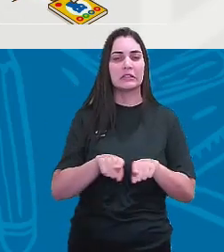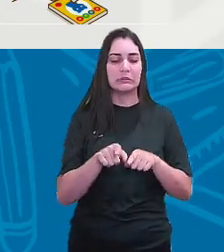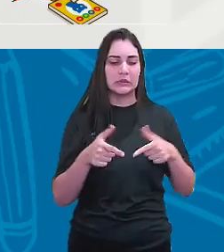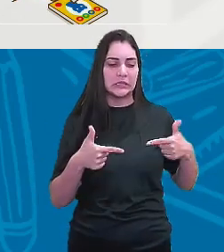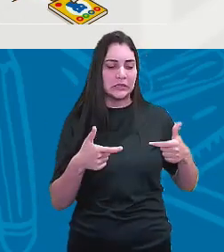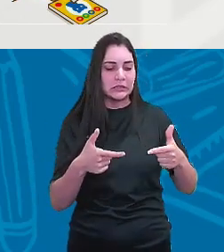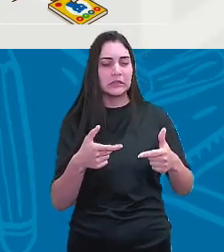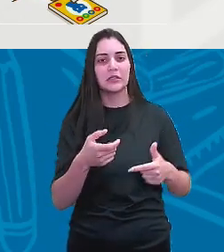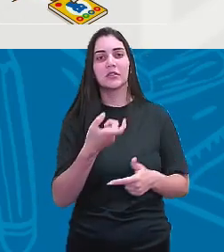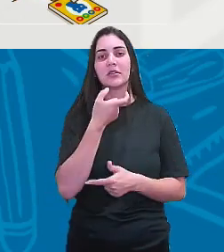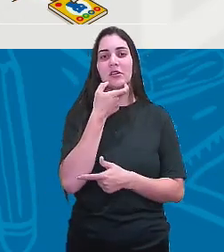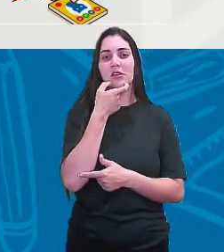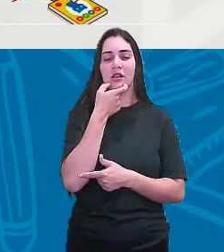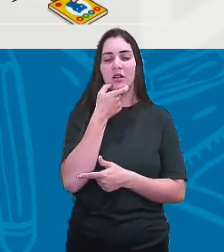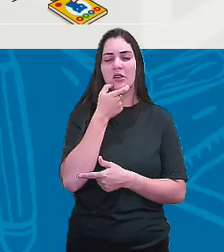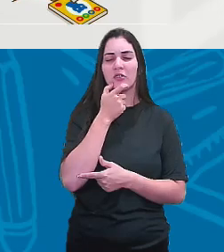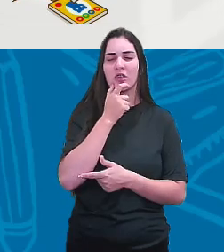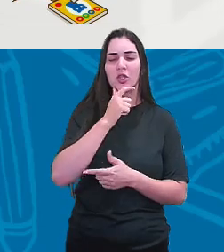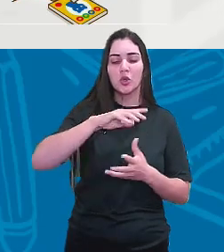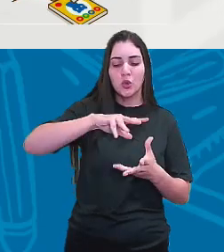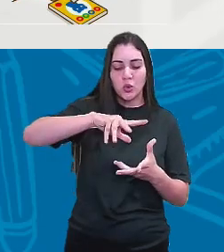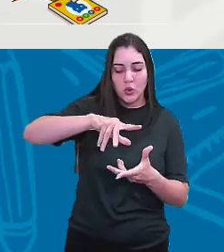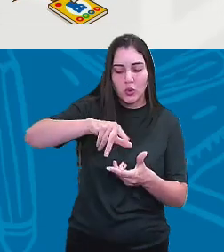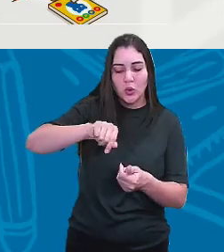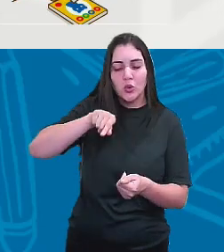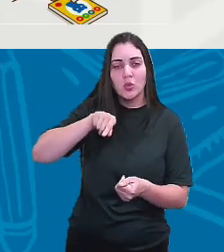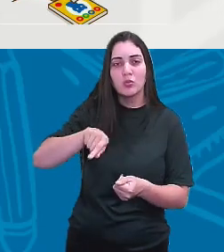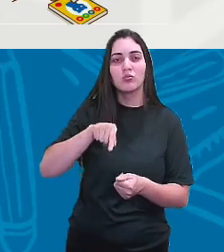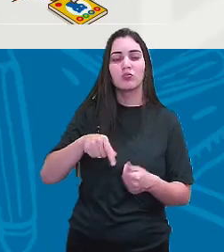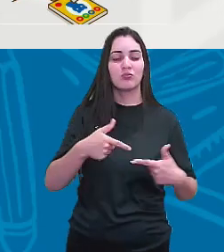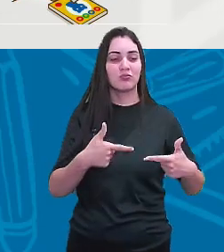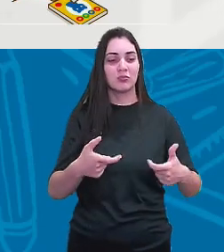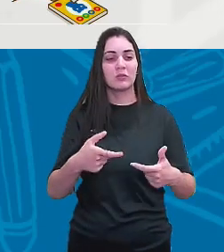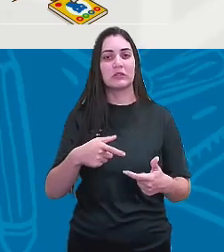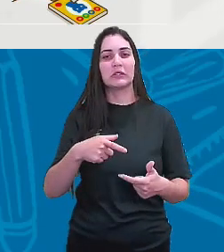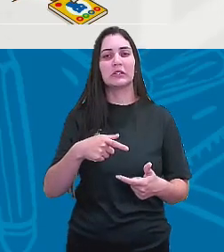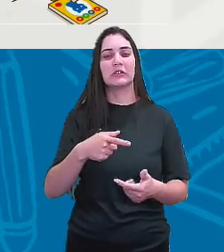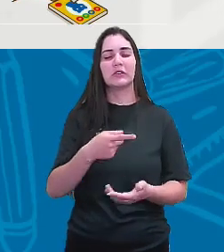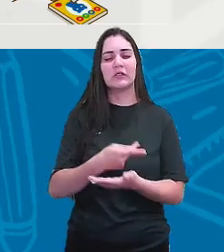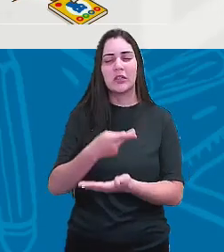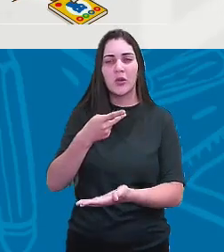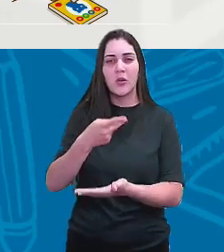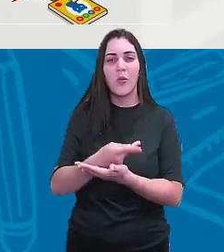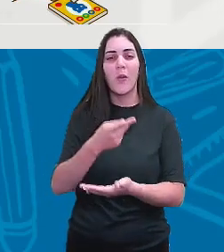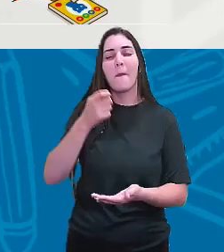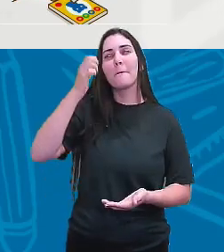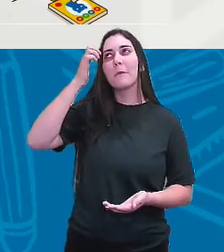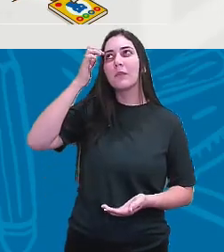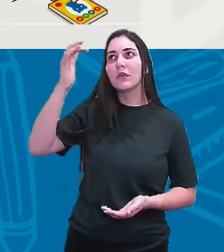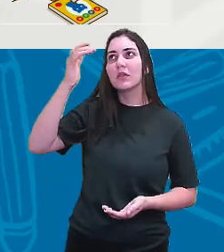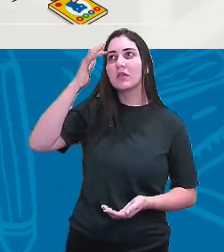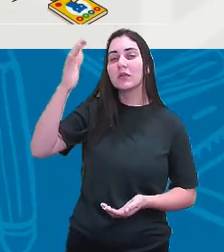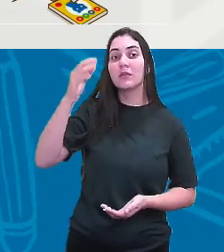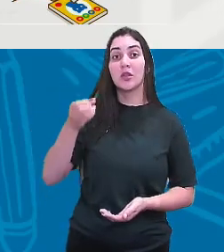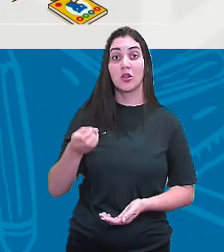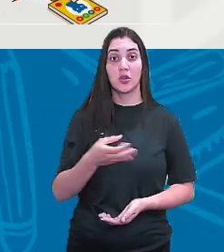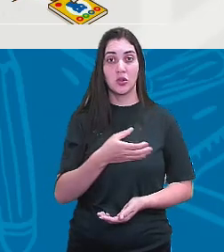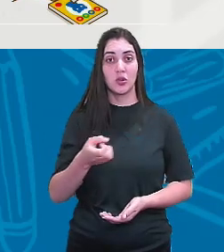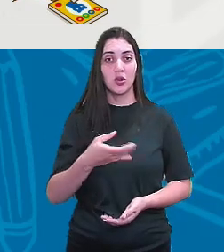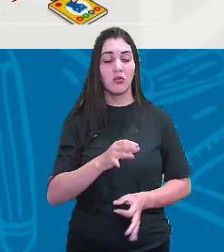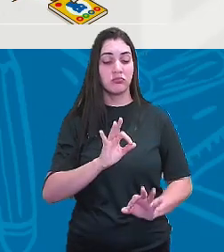todos esses conflitos ali vão desencadear em pensamentos e em novas